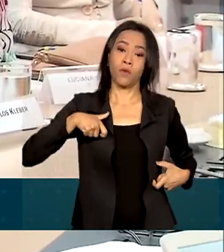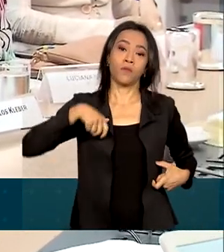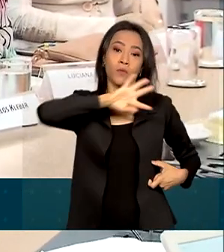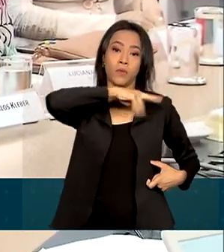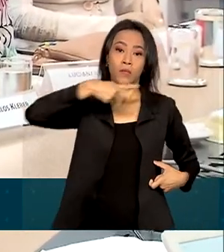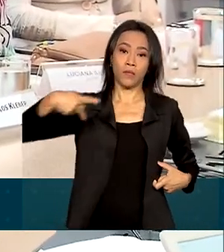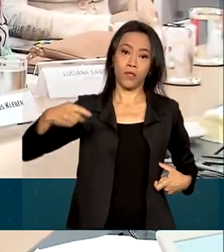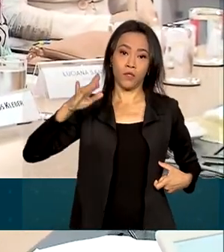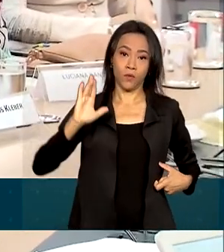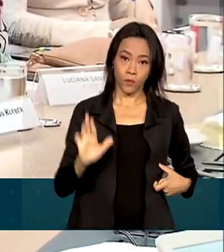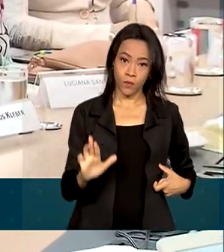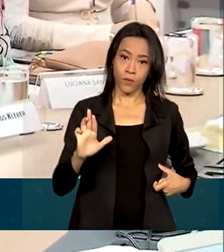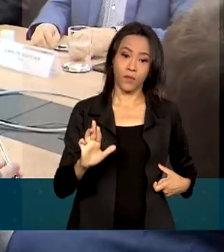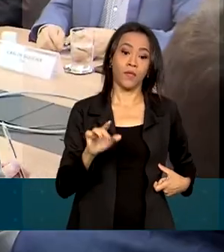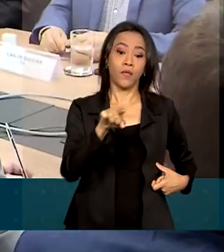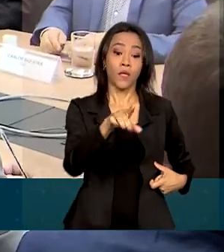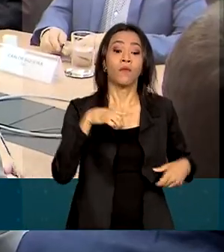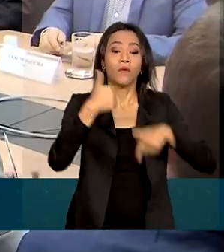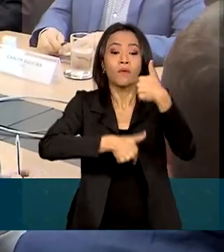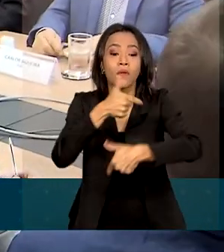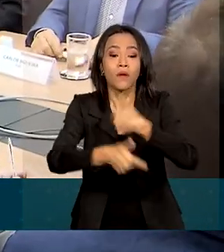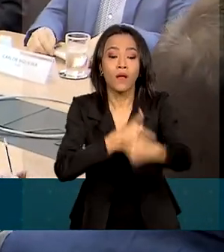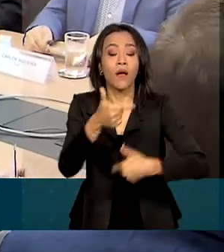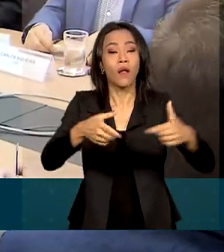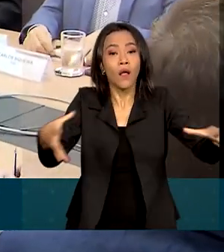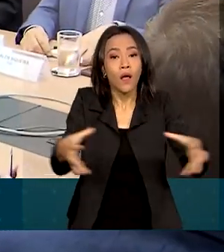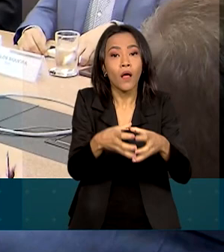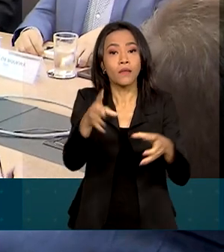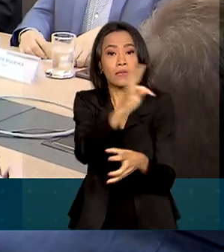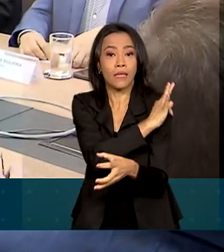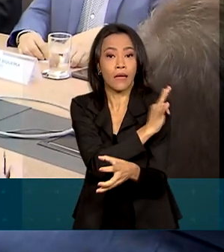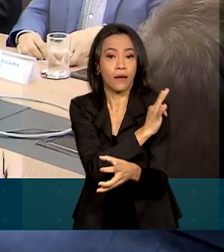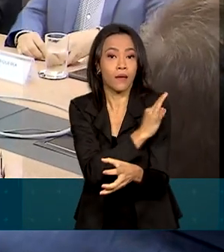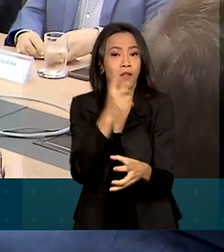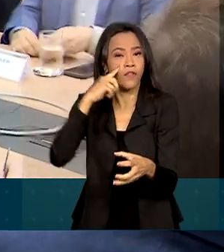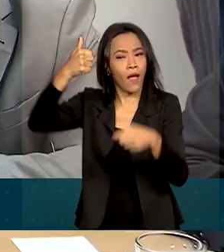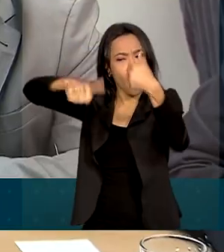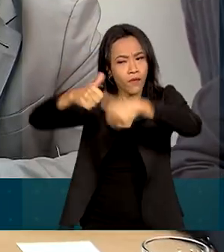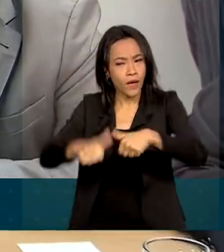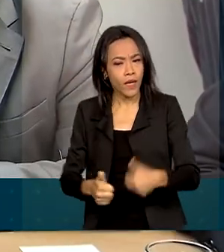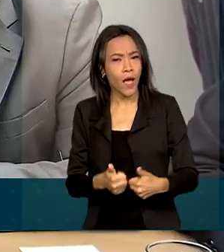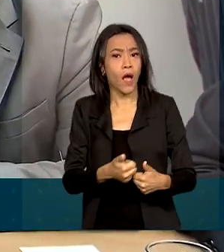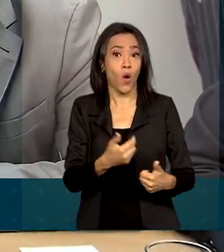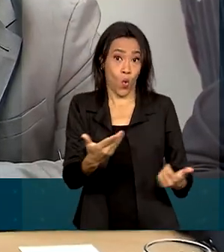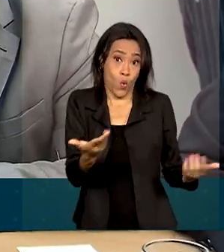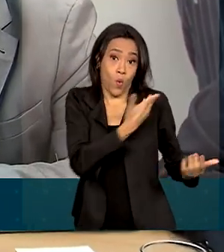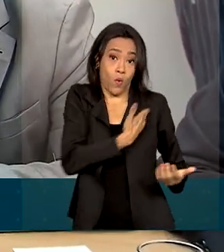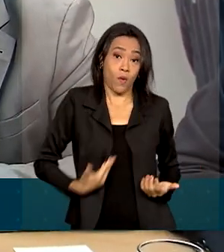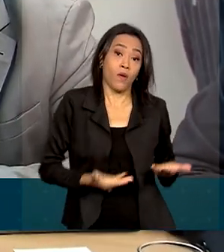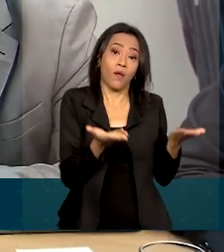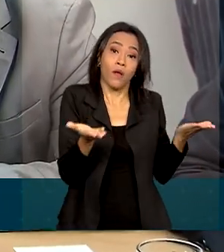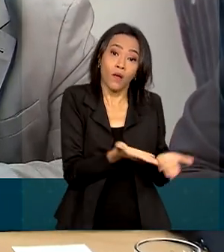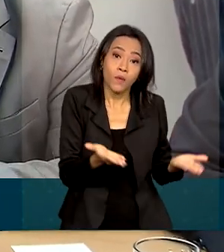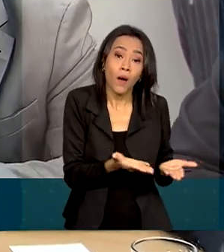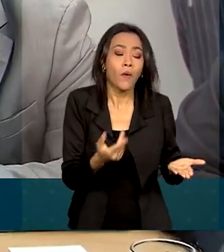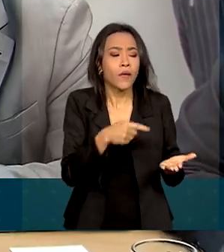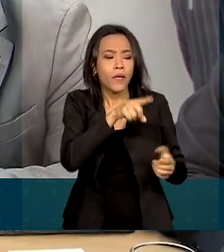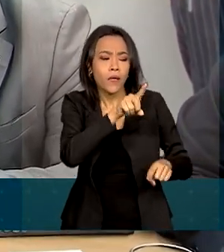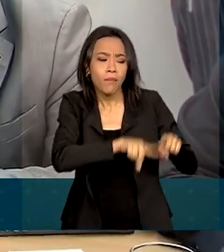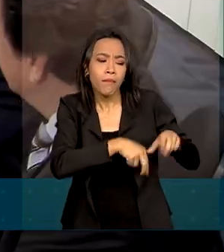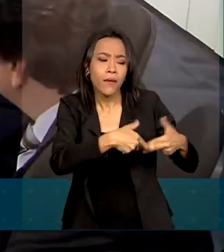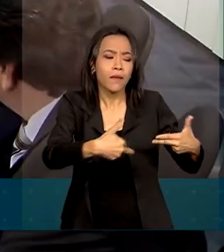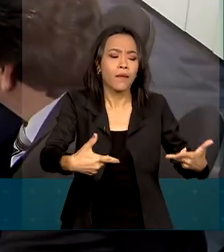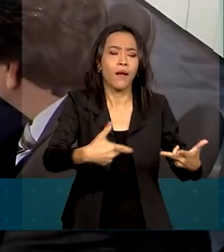dos trabalhos dos grupos técnicos, que produziram um diagnóstico do atual governo e material de apoio para embasar a próxima